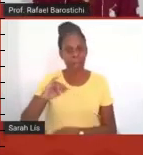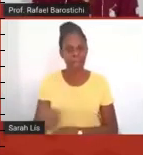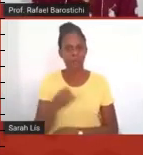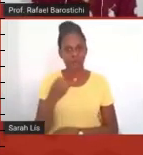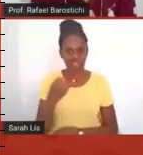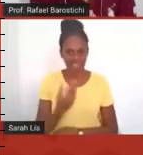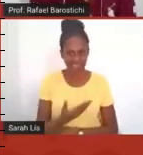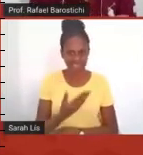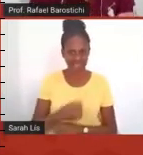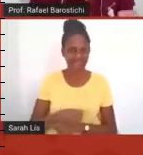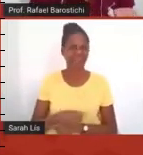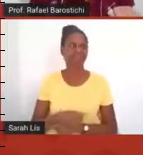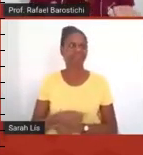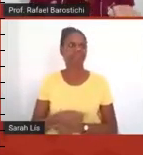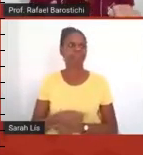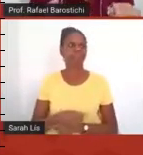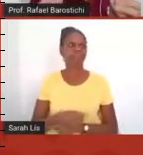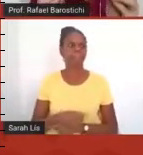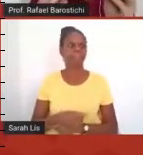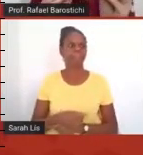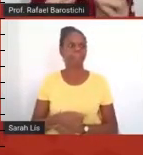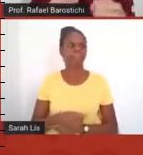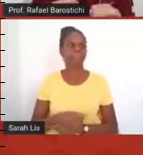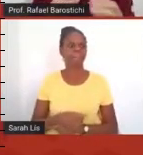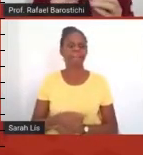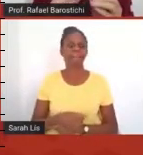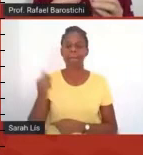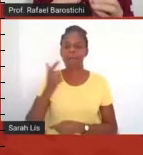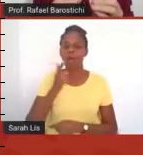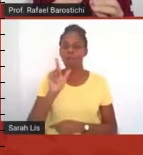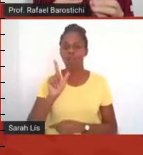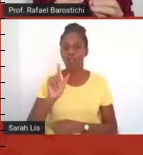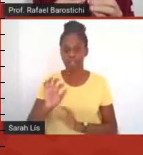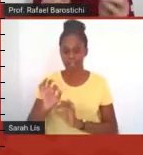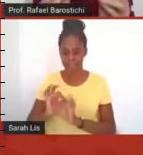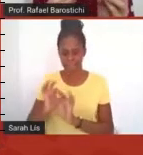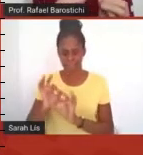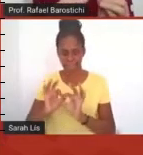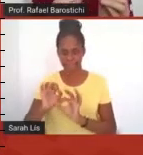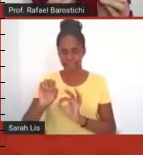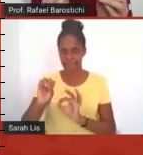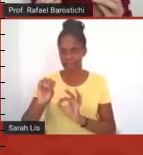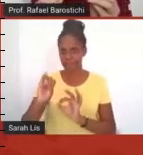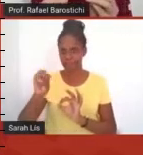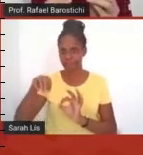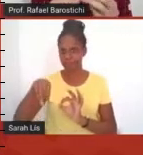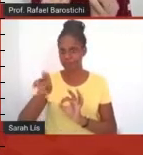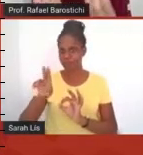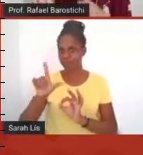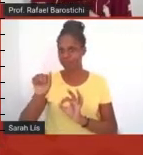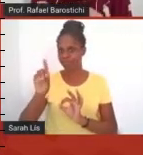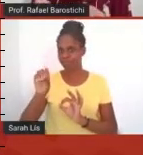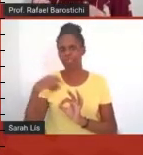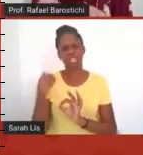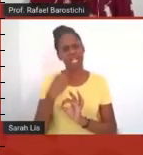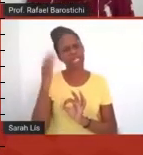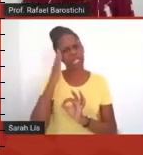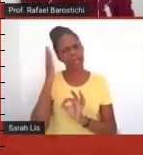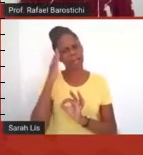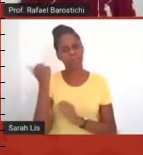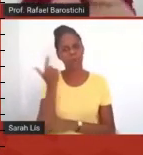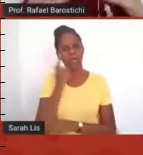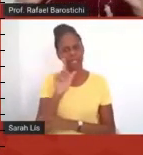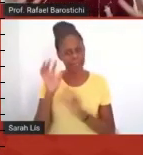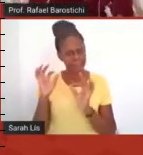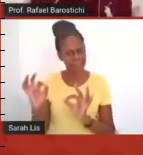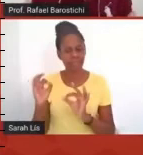comentando antes, mas para a construção desses simulados, a gente sabia que para que eles fossem efetivos, a